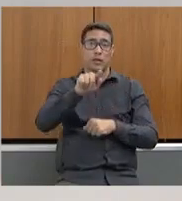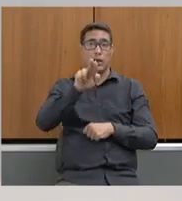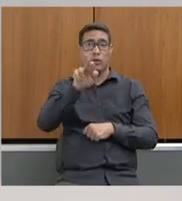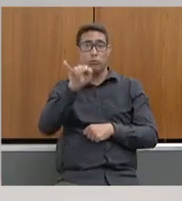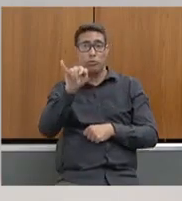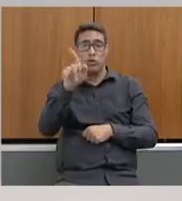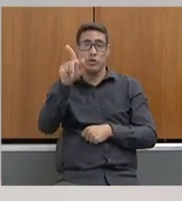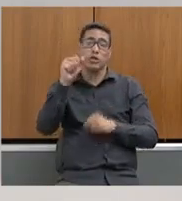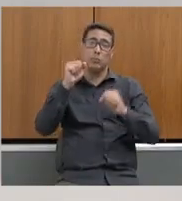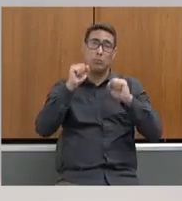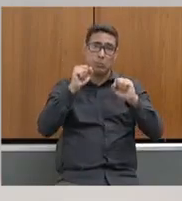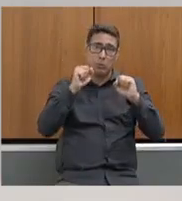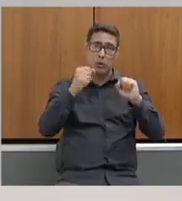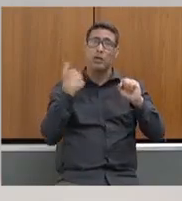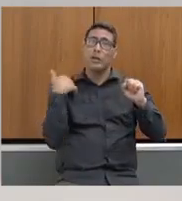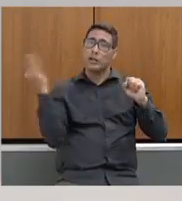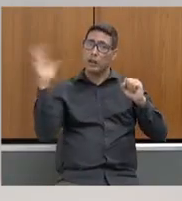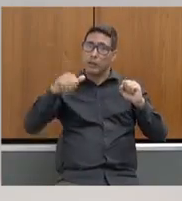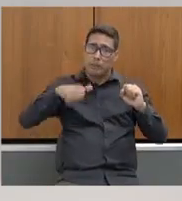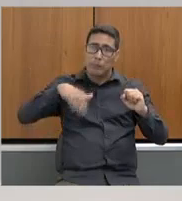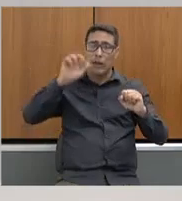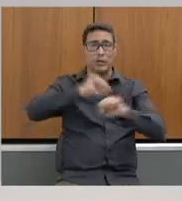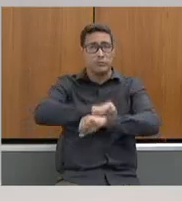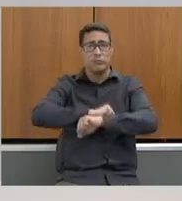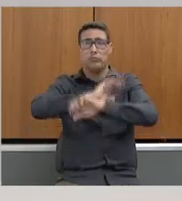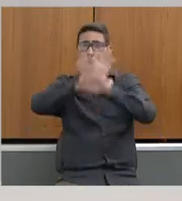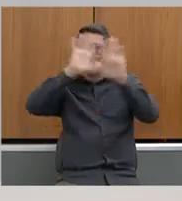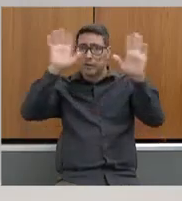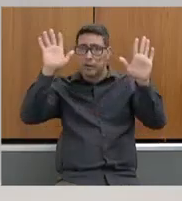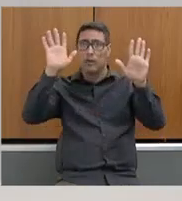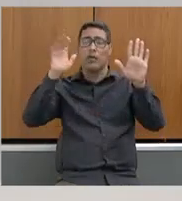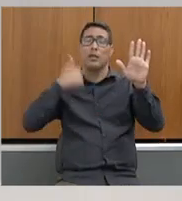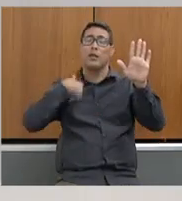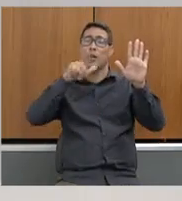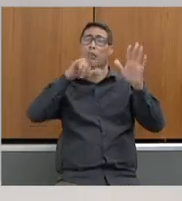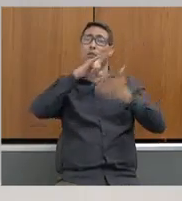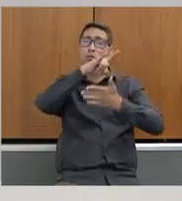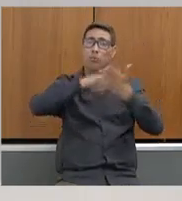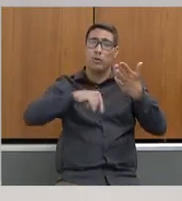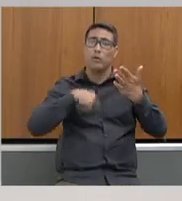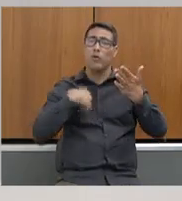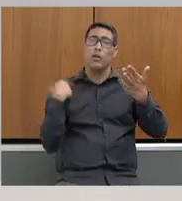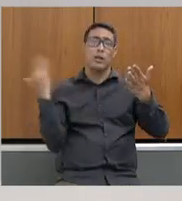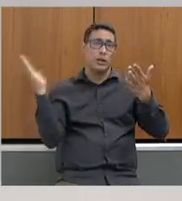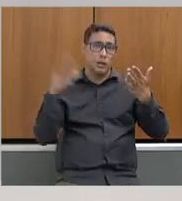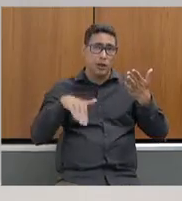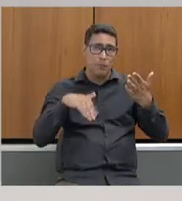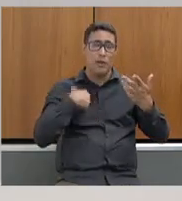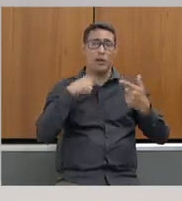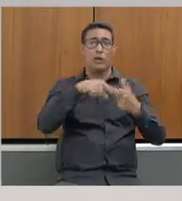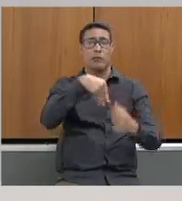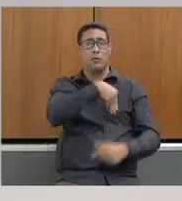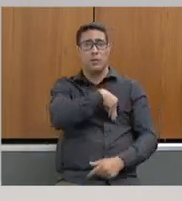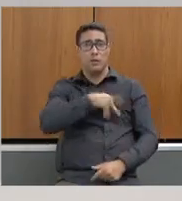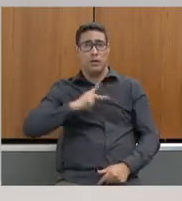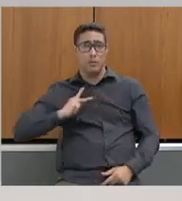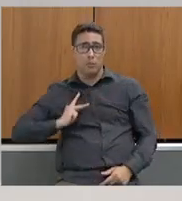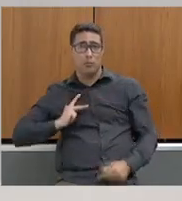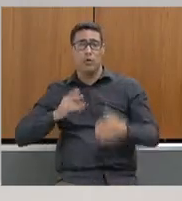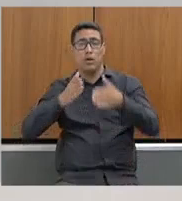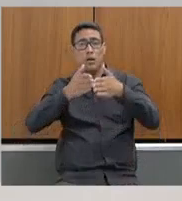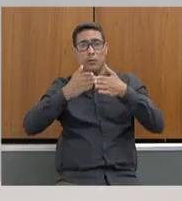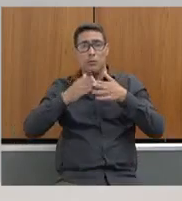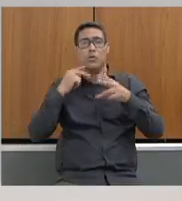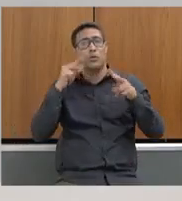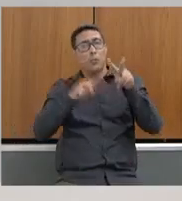que a gente possa dar maior legitimidade, maior transparência, esses documentos foram encaminhados para o Ministério Público, pedindo